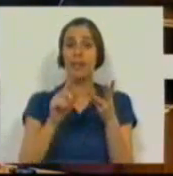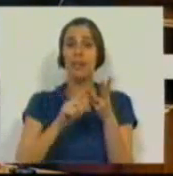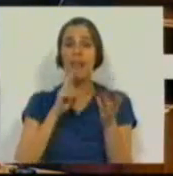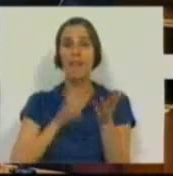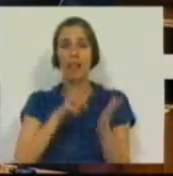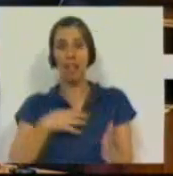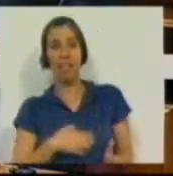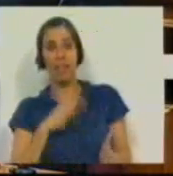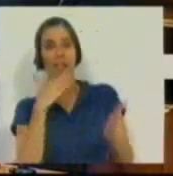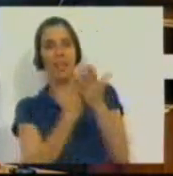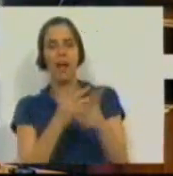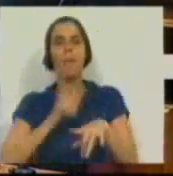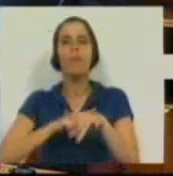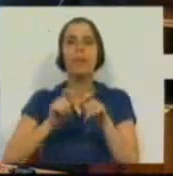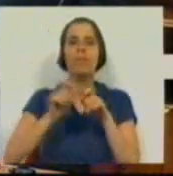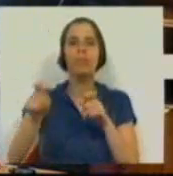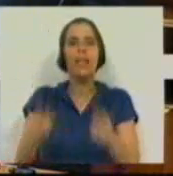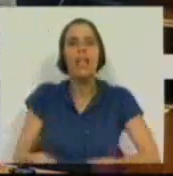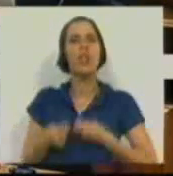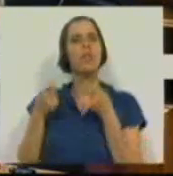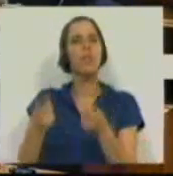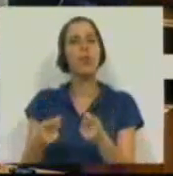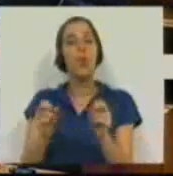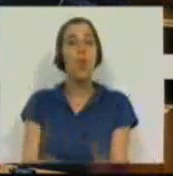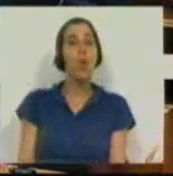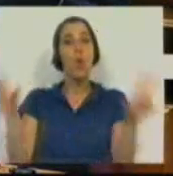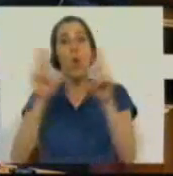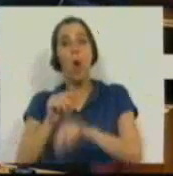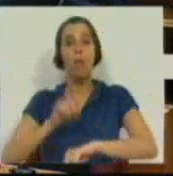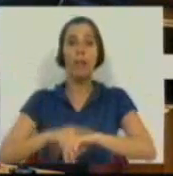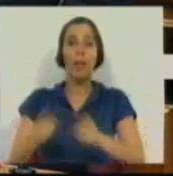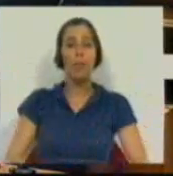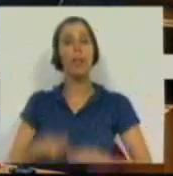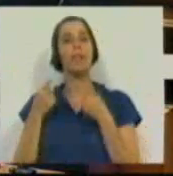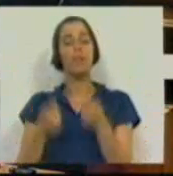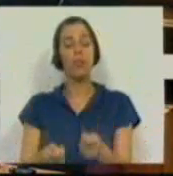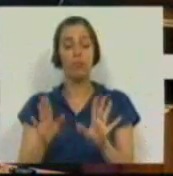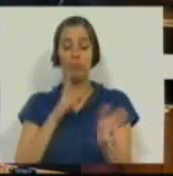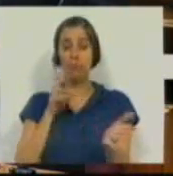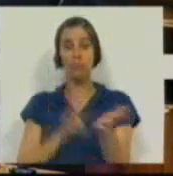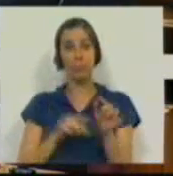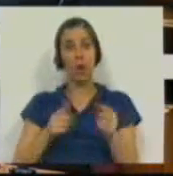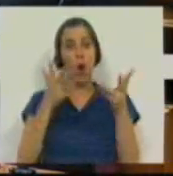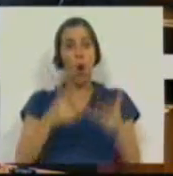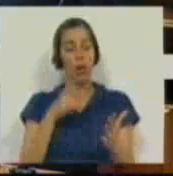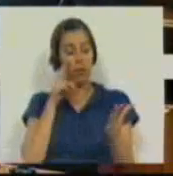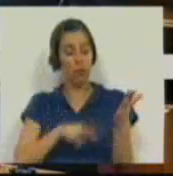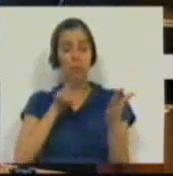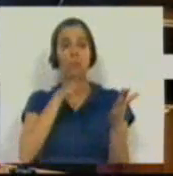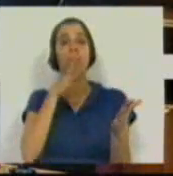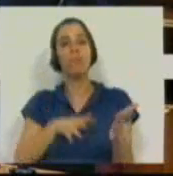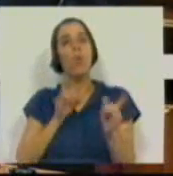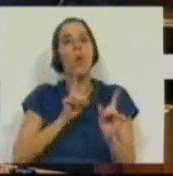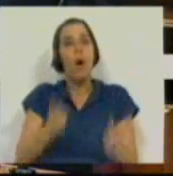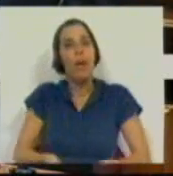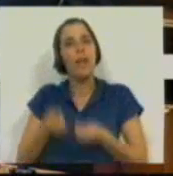conveniente de respeito ao ciclo do investimento, o tal novo ciclo do investimento, porque o que este Orçamento nos diz é que o